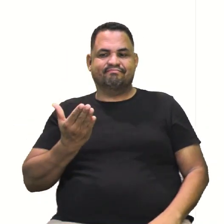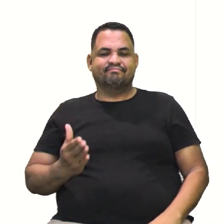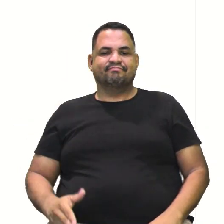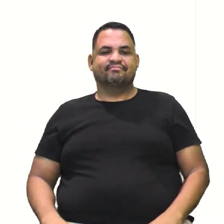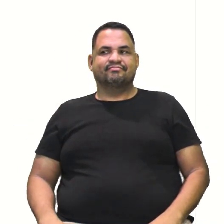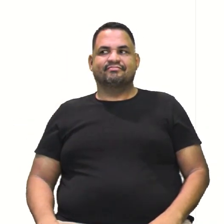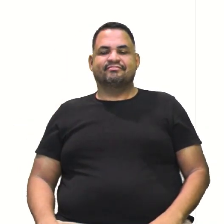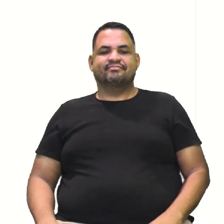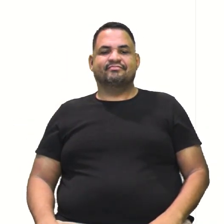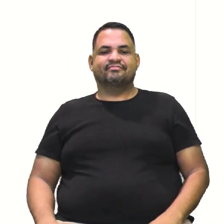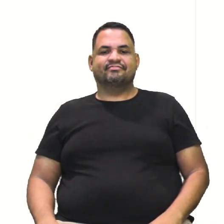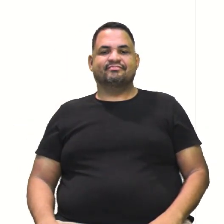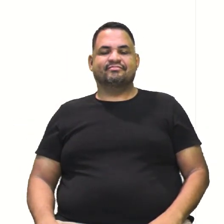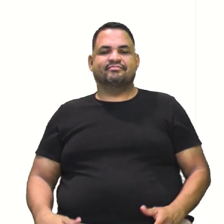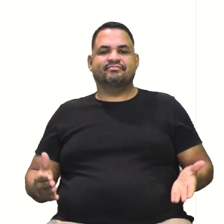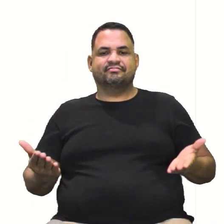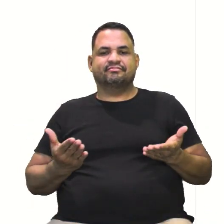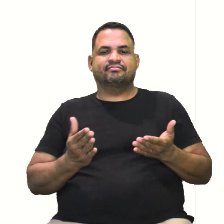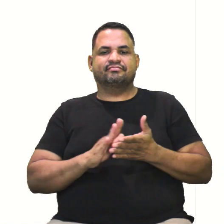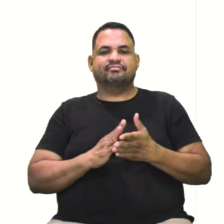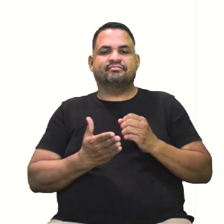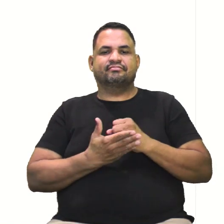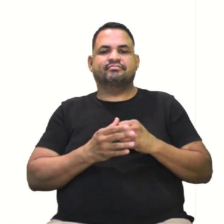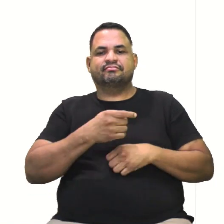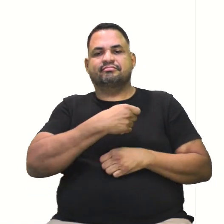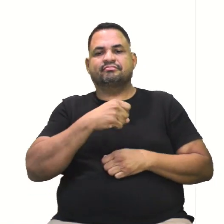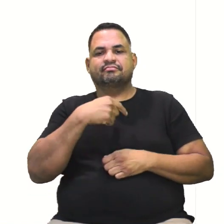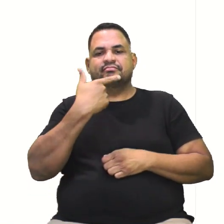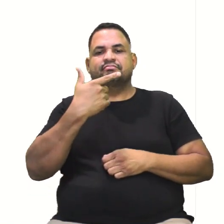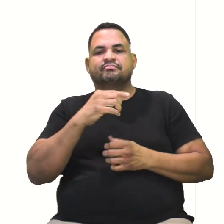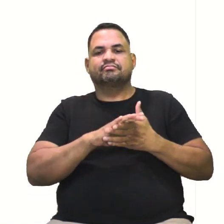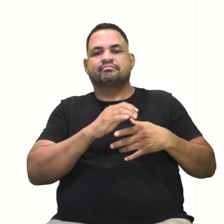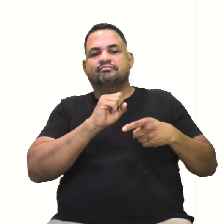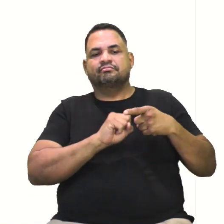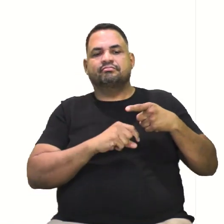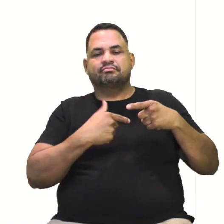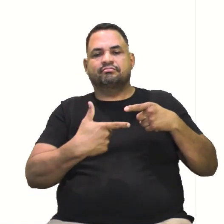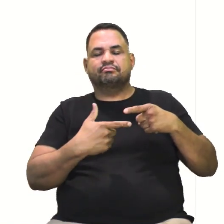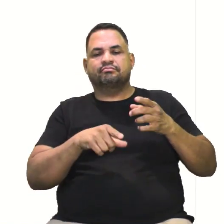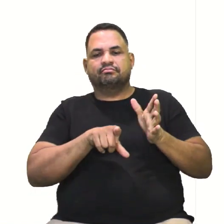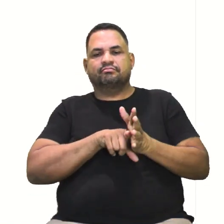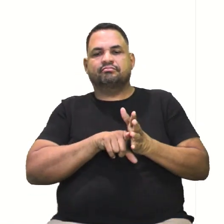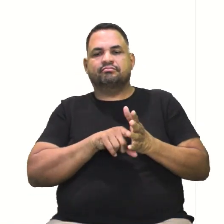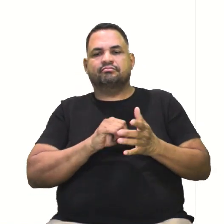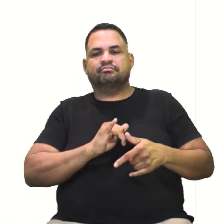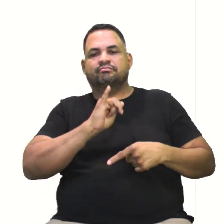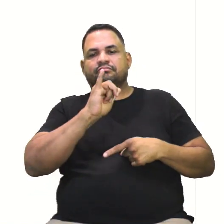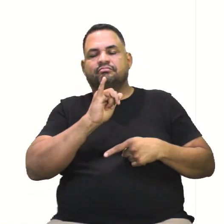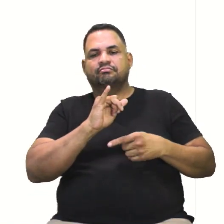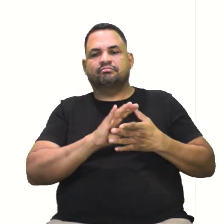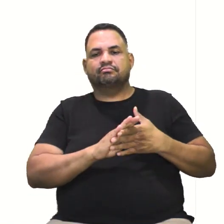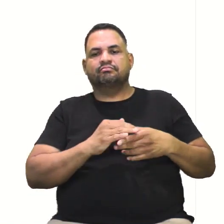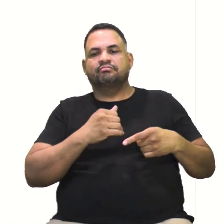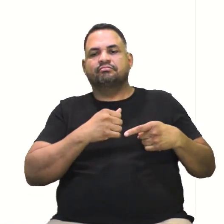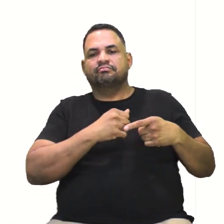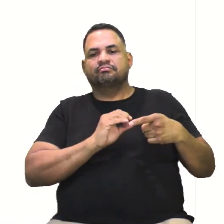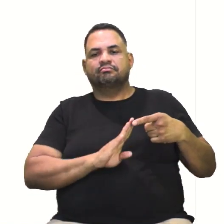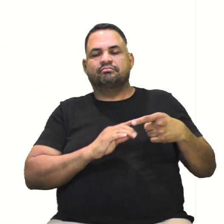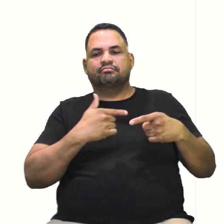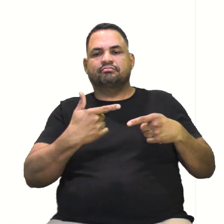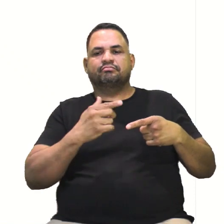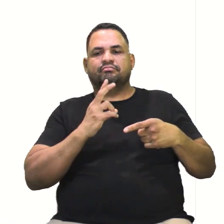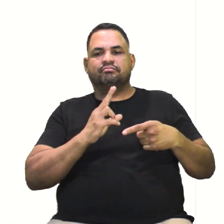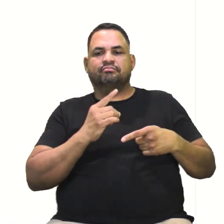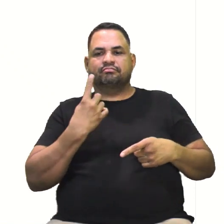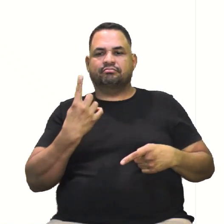com base nisso, a gente tira daqui que ela é do tipo X ao quadrado sobre A ao quadrado, menos Y ao quadrado sobre B ao